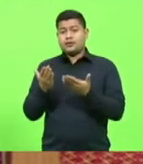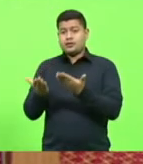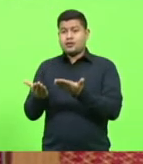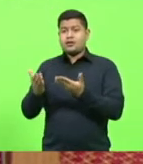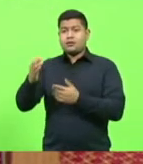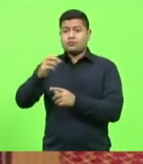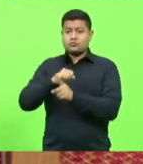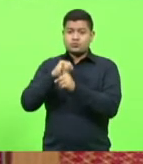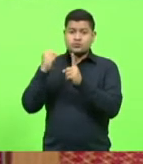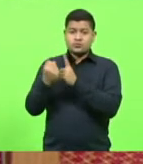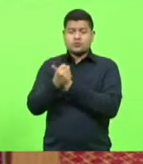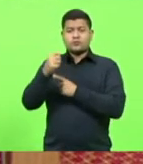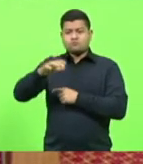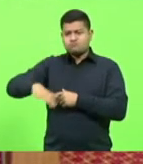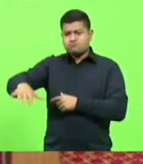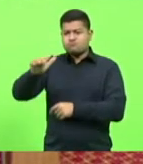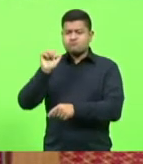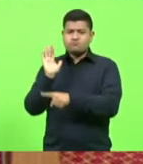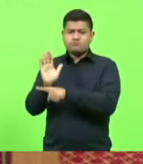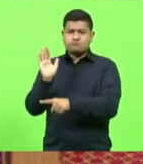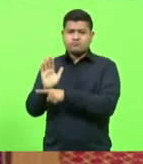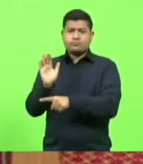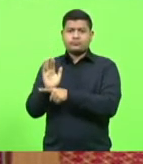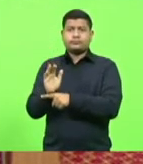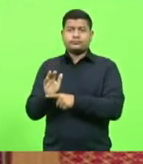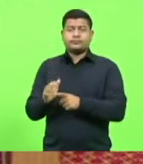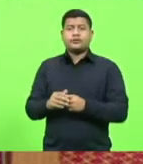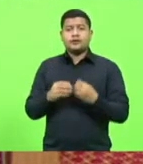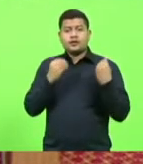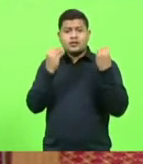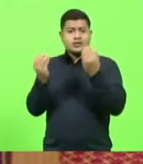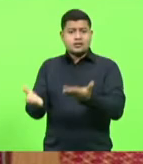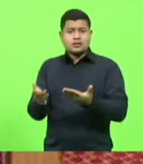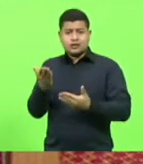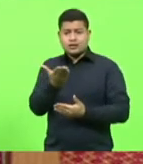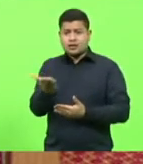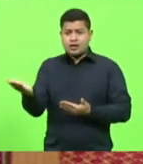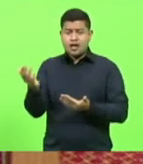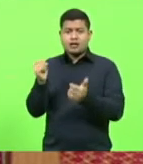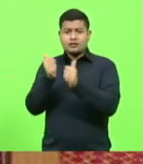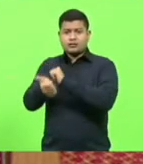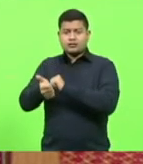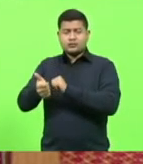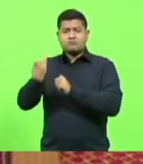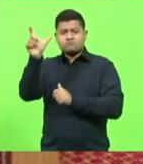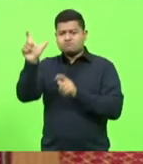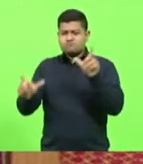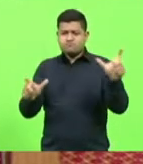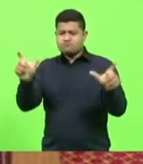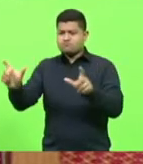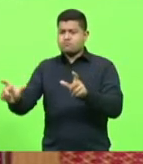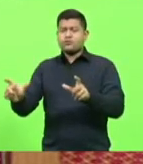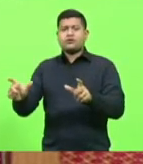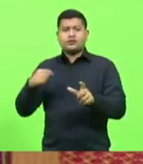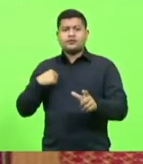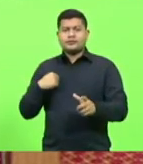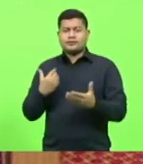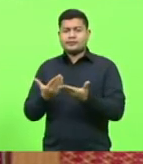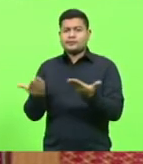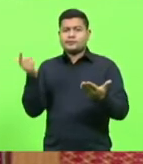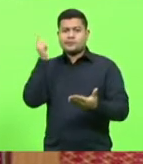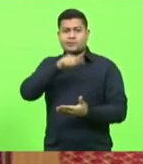social, pela oportunidade de oferecer a atletas condições de se